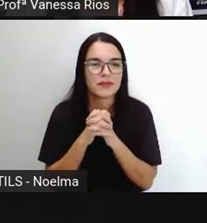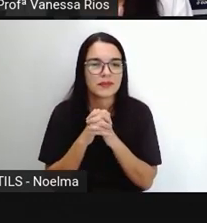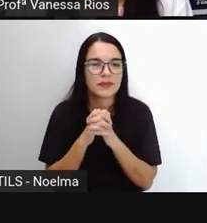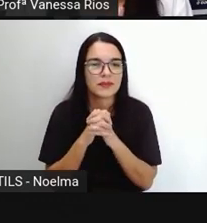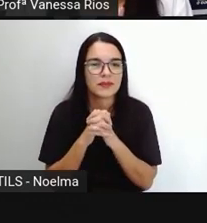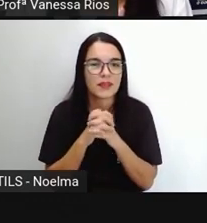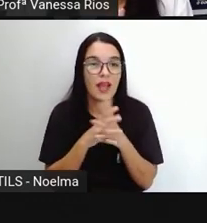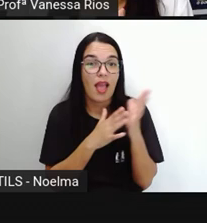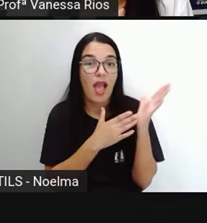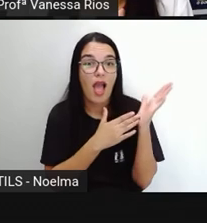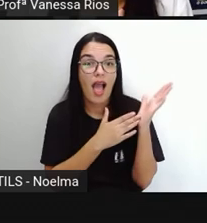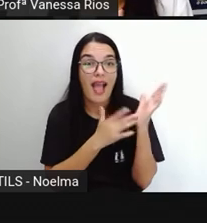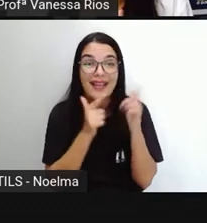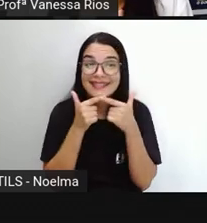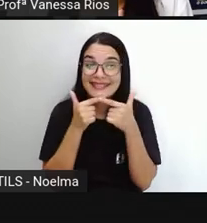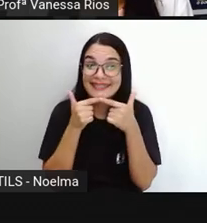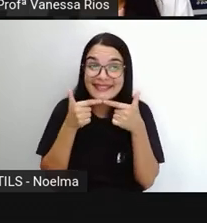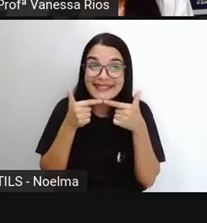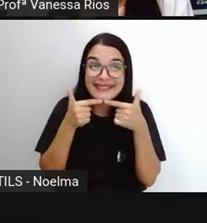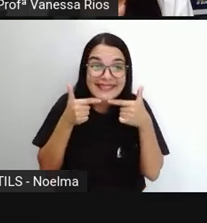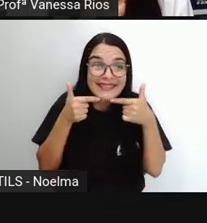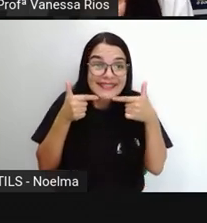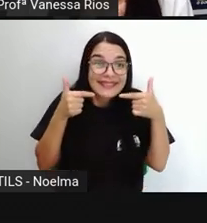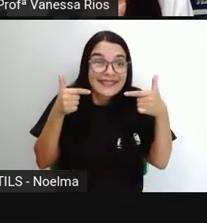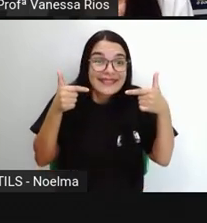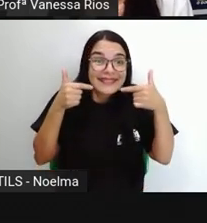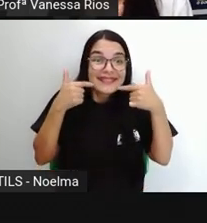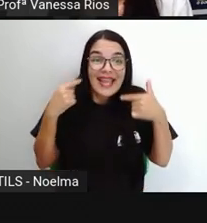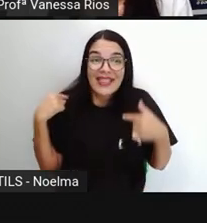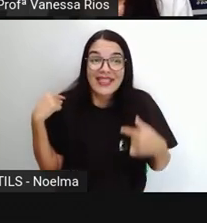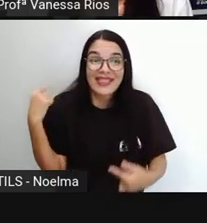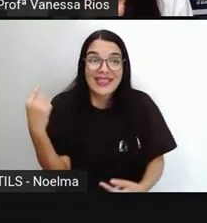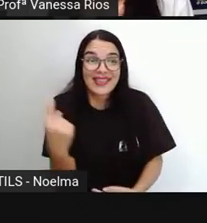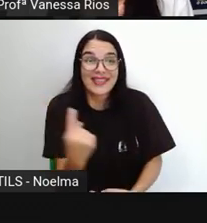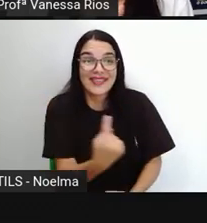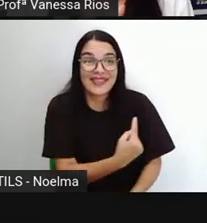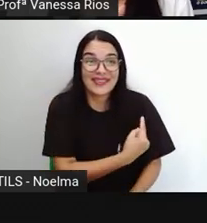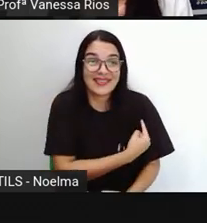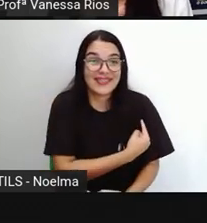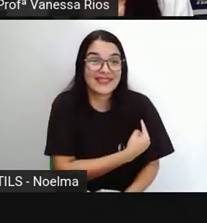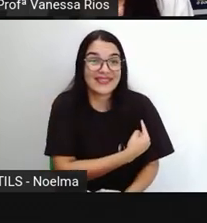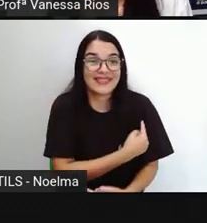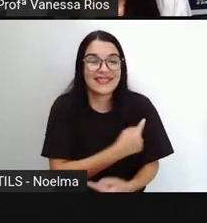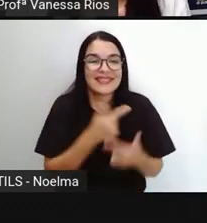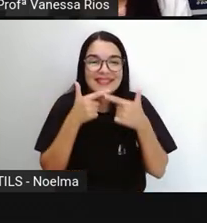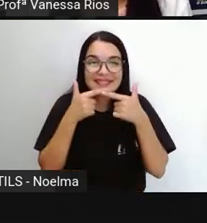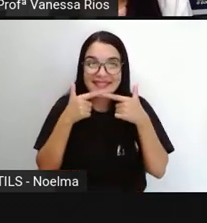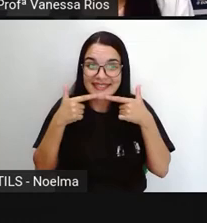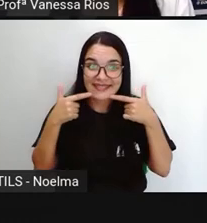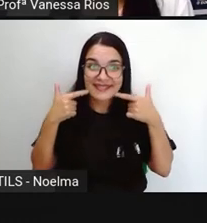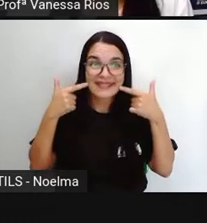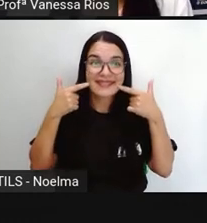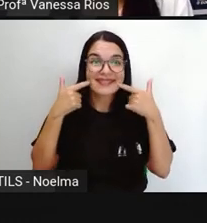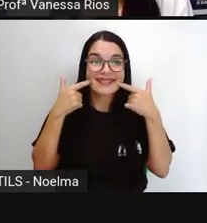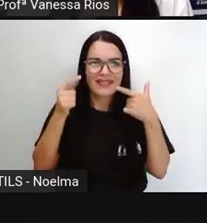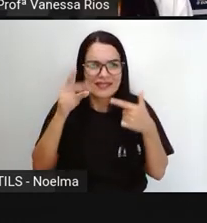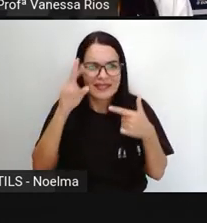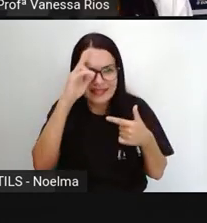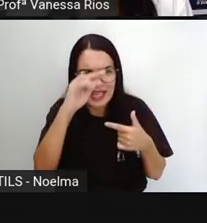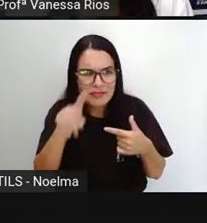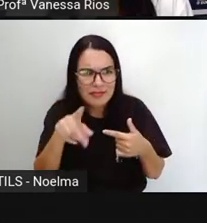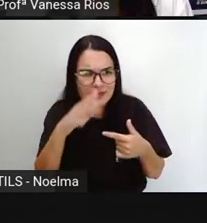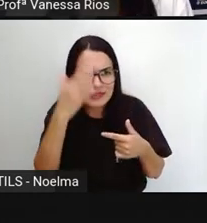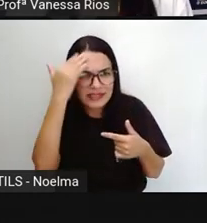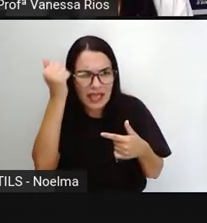sorteada agora é sorrinhos. Sorrimos. Hum, olhem só. Imaginam aí de qual verbo esse verbo